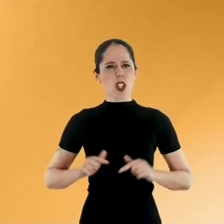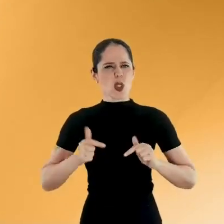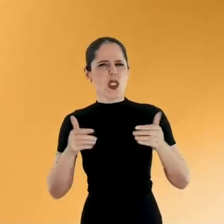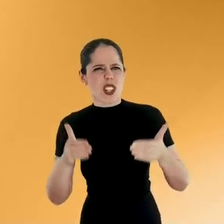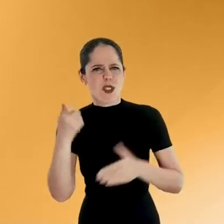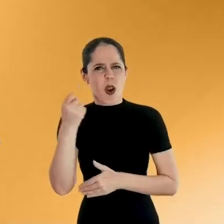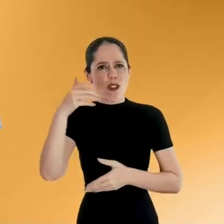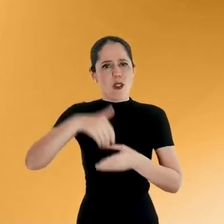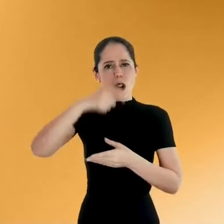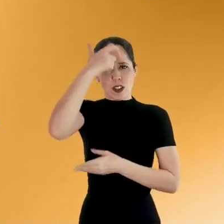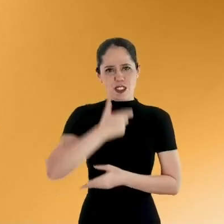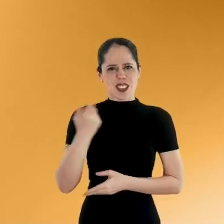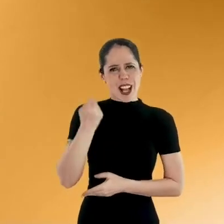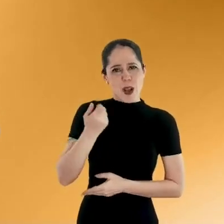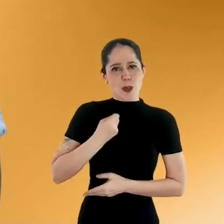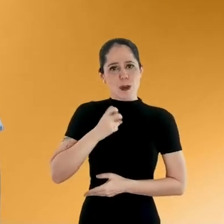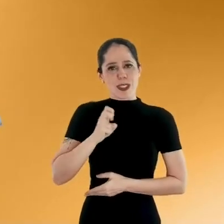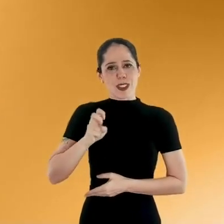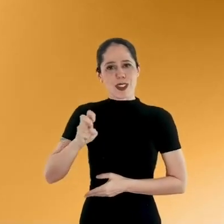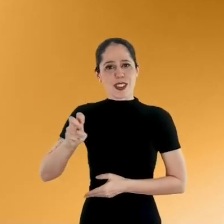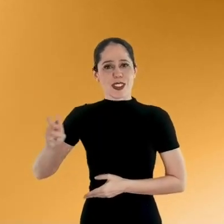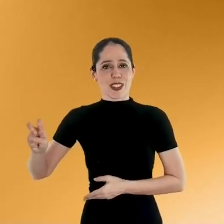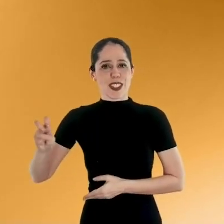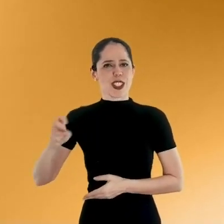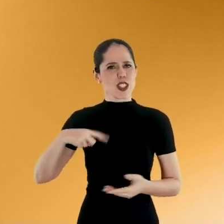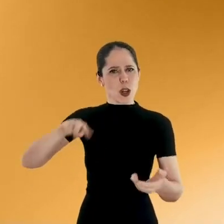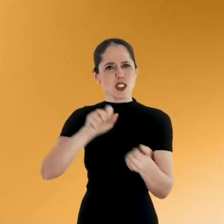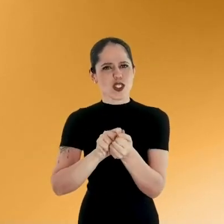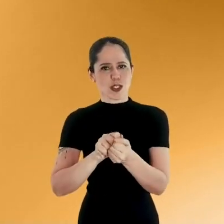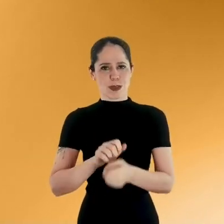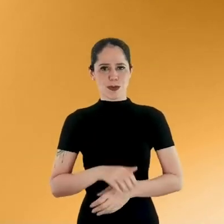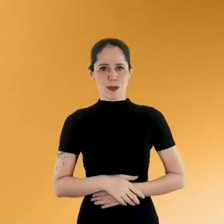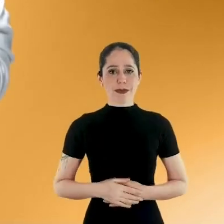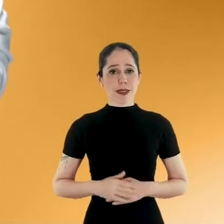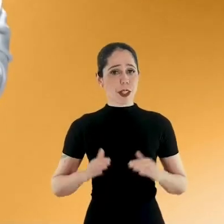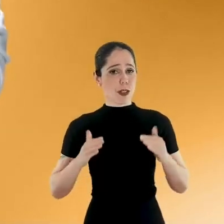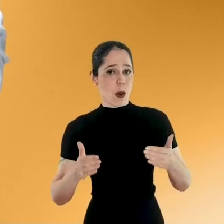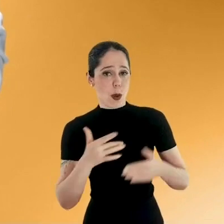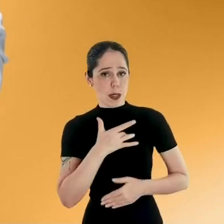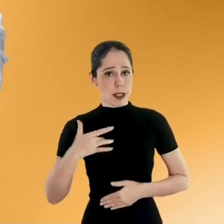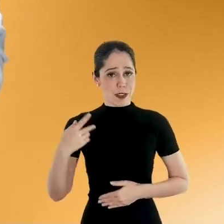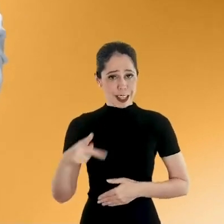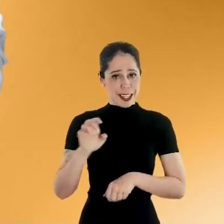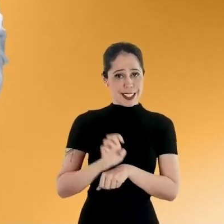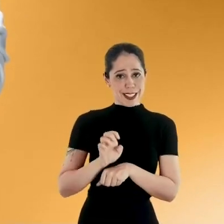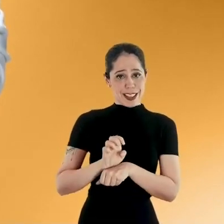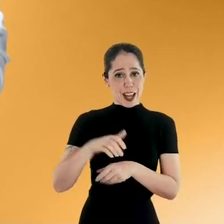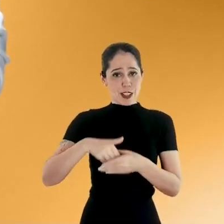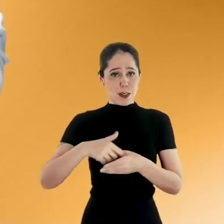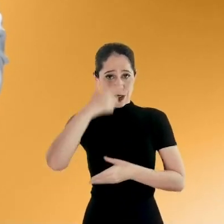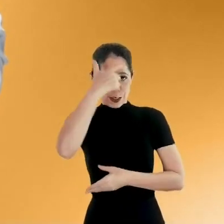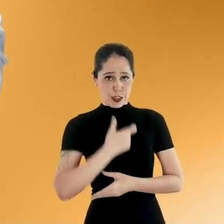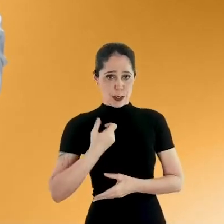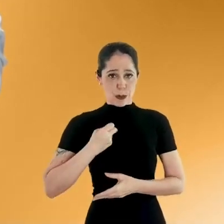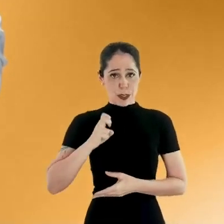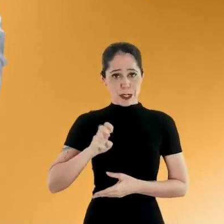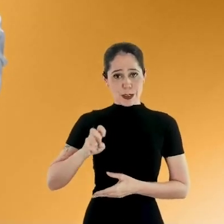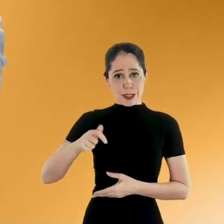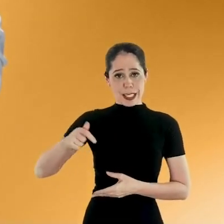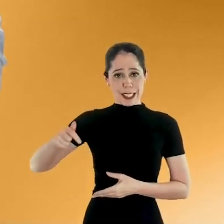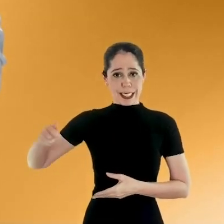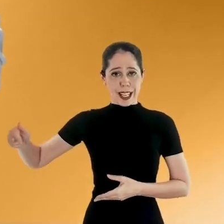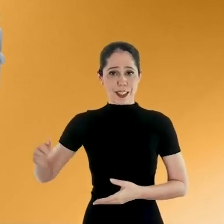Lutando pelo Rio Grande, vote Gaúcho da Geral, é 55555 e tamo agarrado. Pela saúde do nosso estado, vote Cláudio Araújo,